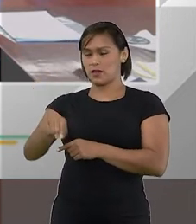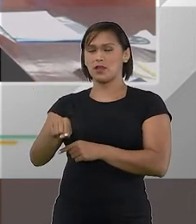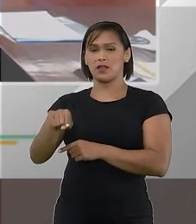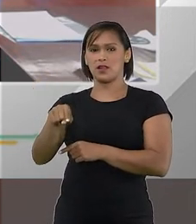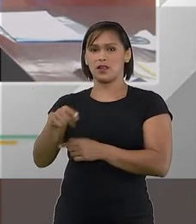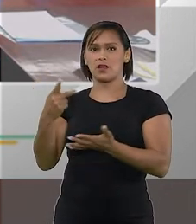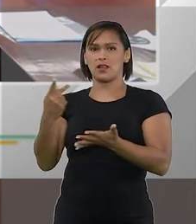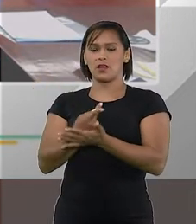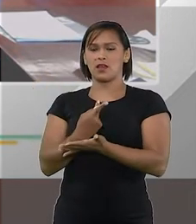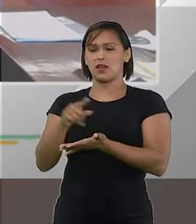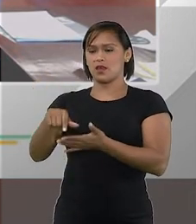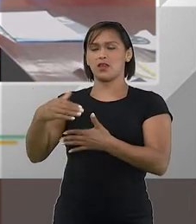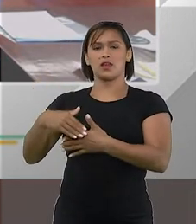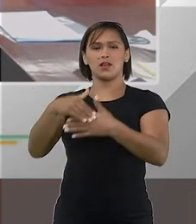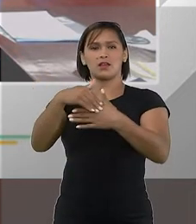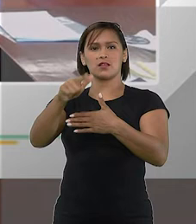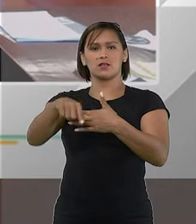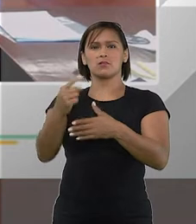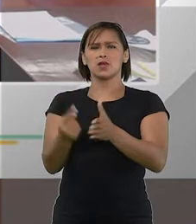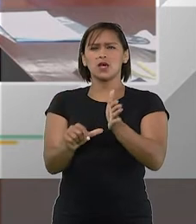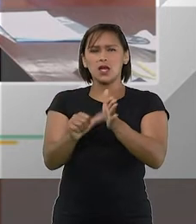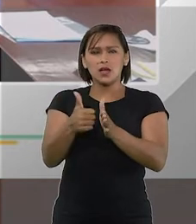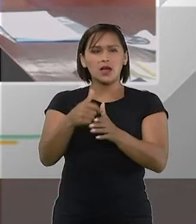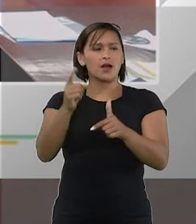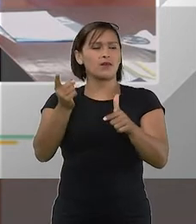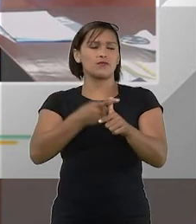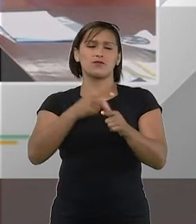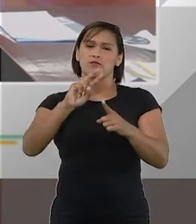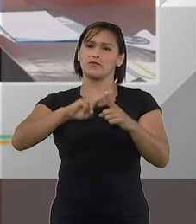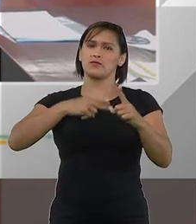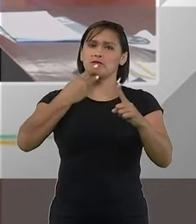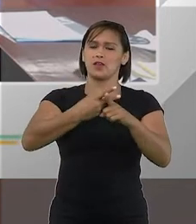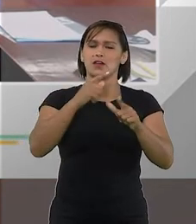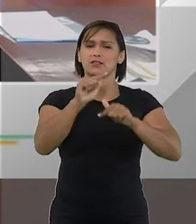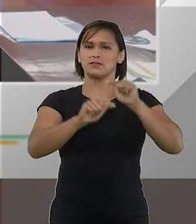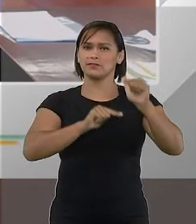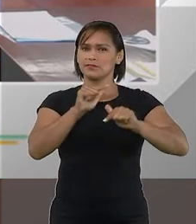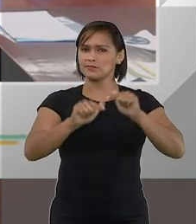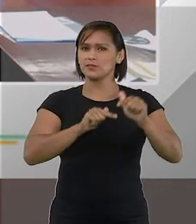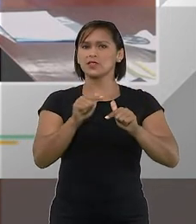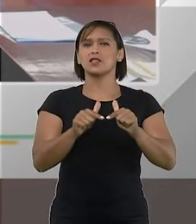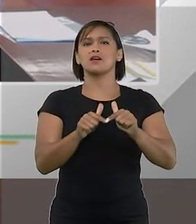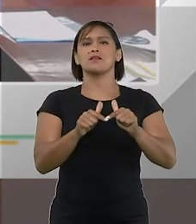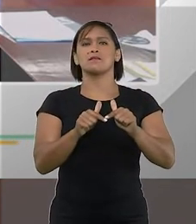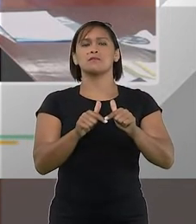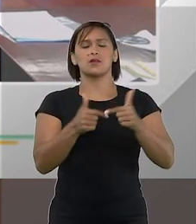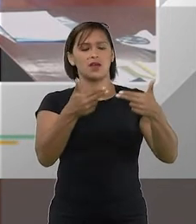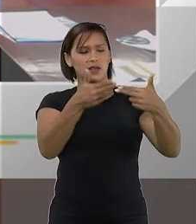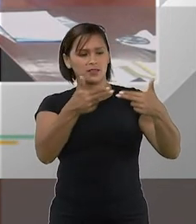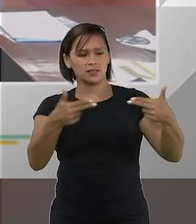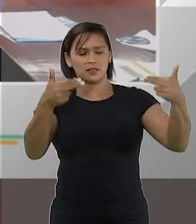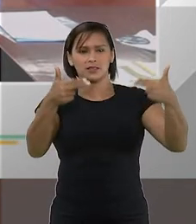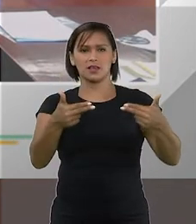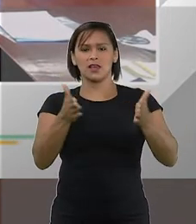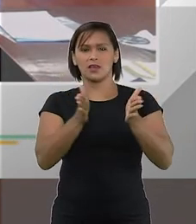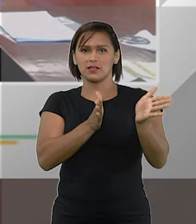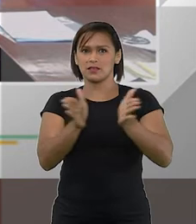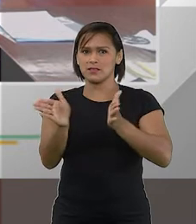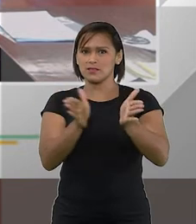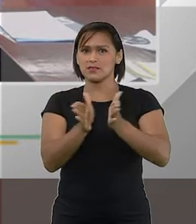pelas mãos dele, mais de uma vez nós falamos em funções lineares e funções